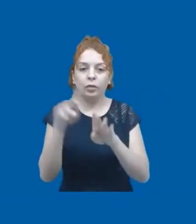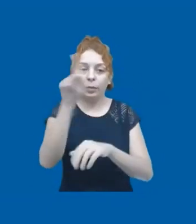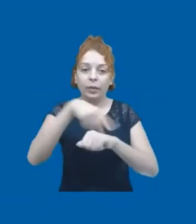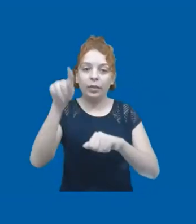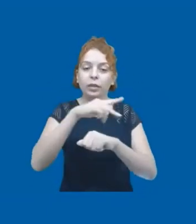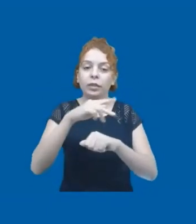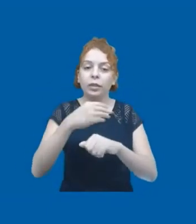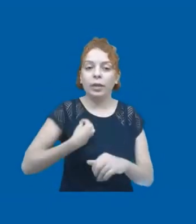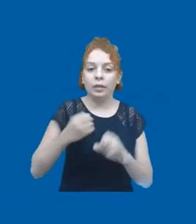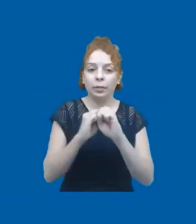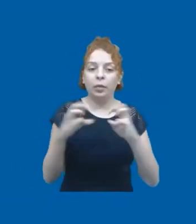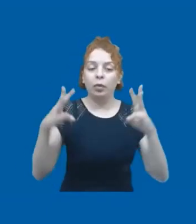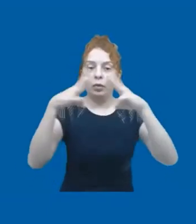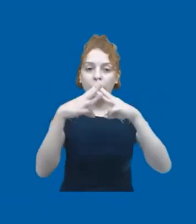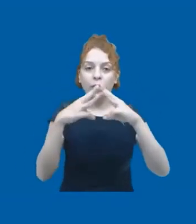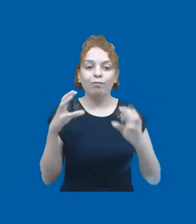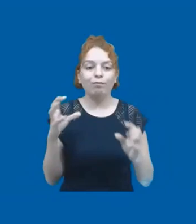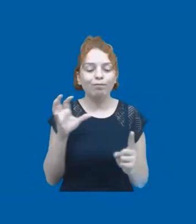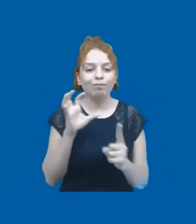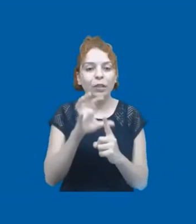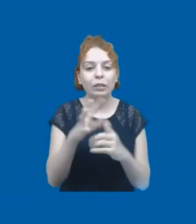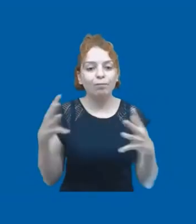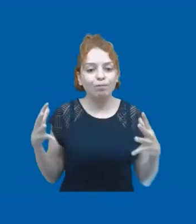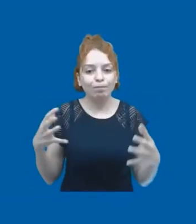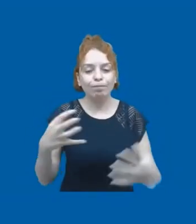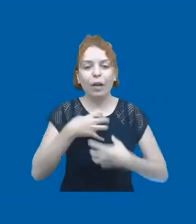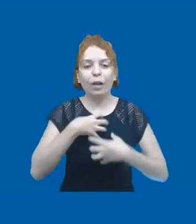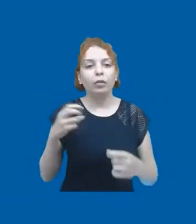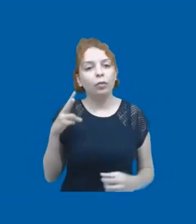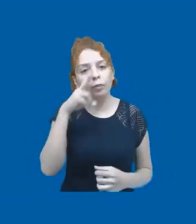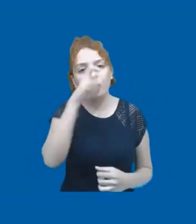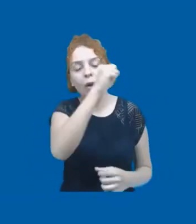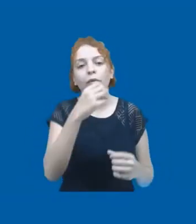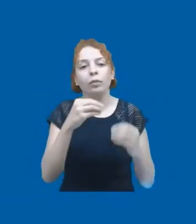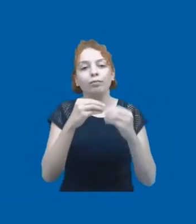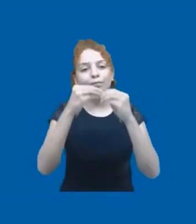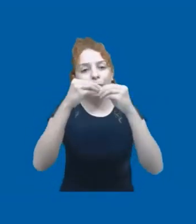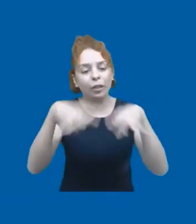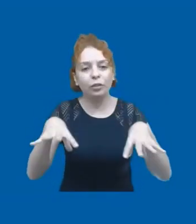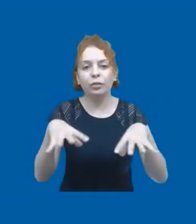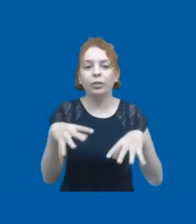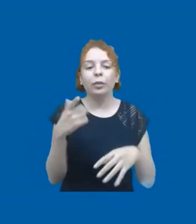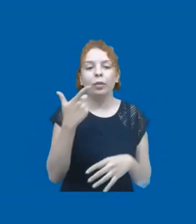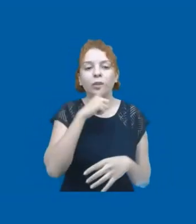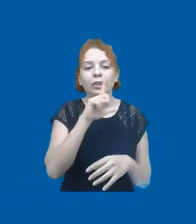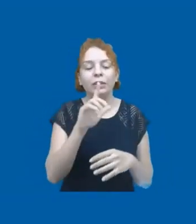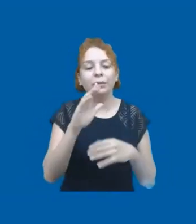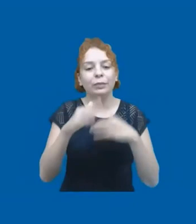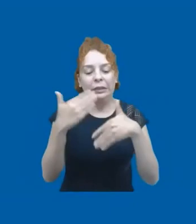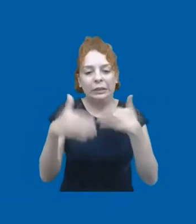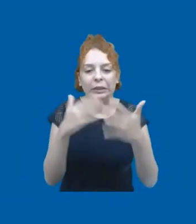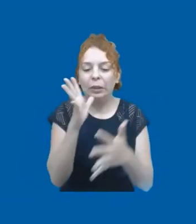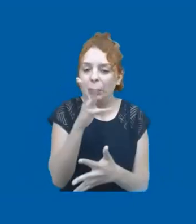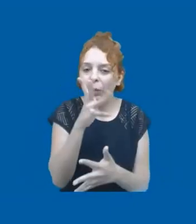impacto que é considerável, certamente, esse prejuízo. A gente vai demorar muito tempo para recuperar. E no